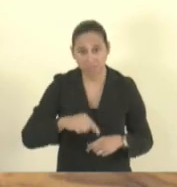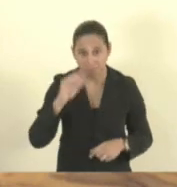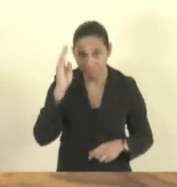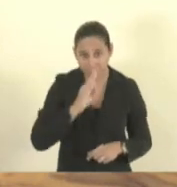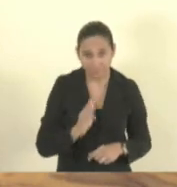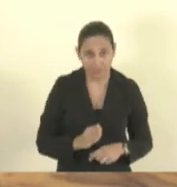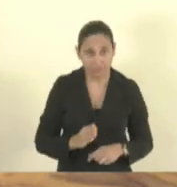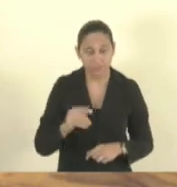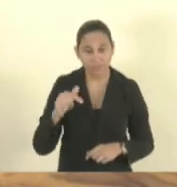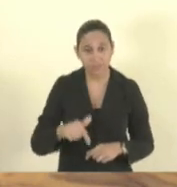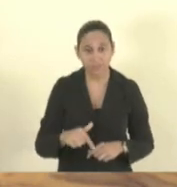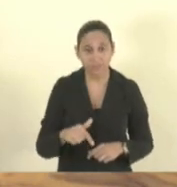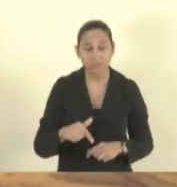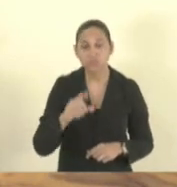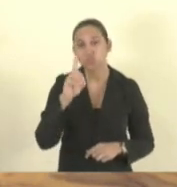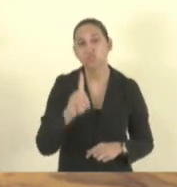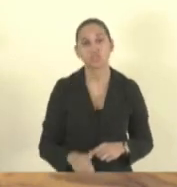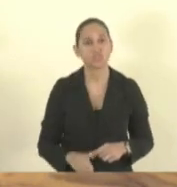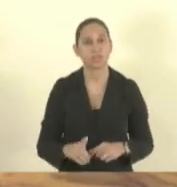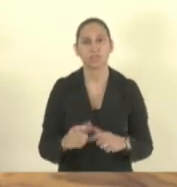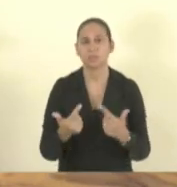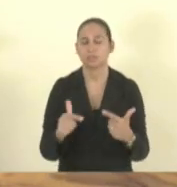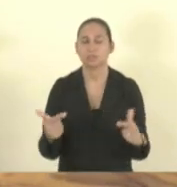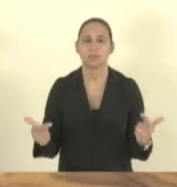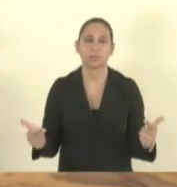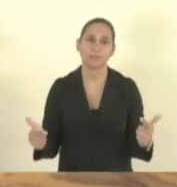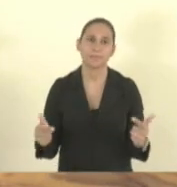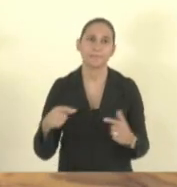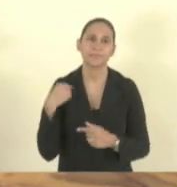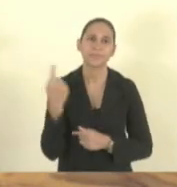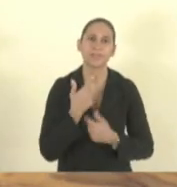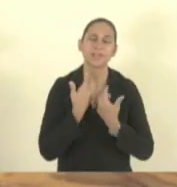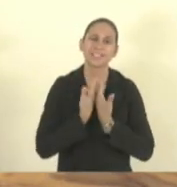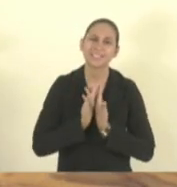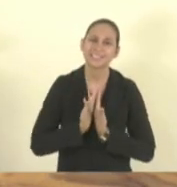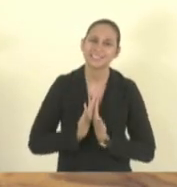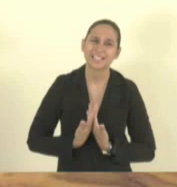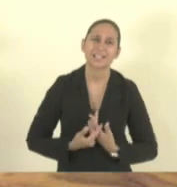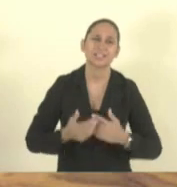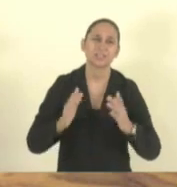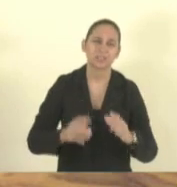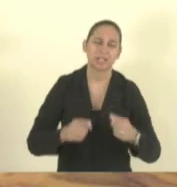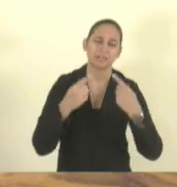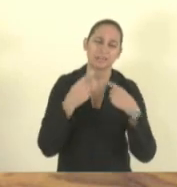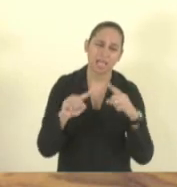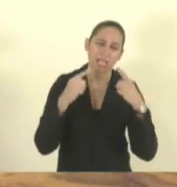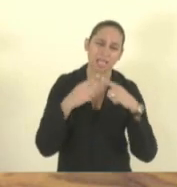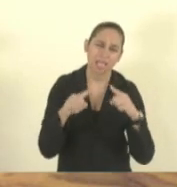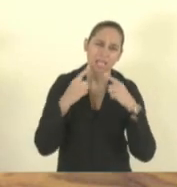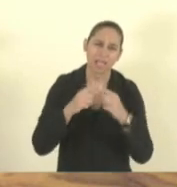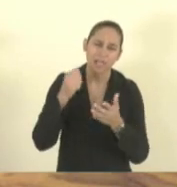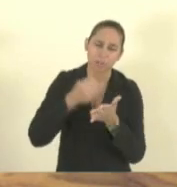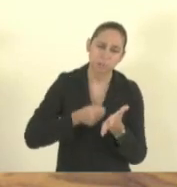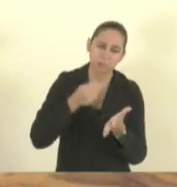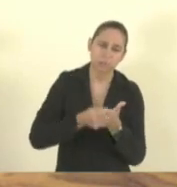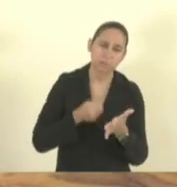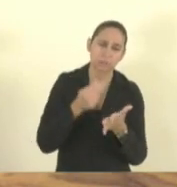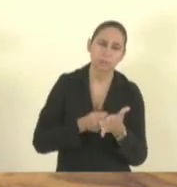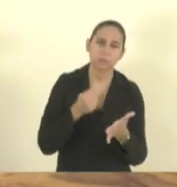nossos filhos não tem o mínimo de dignidade e nós estamos cansados de brigar a nossa luta